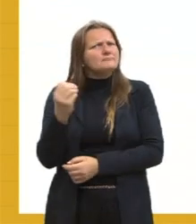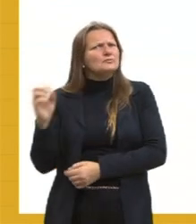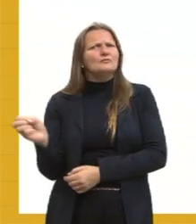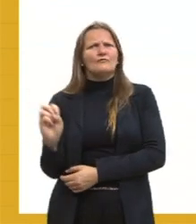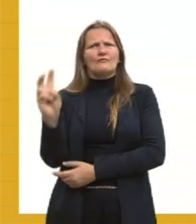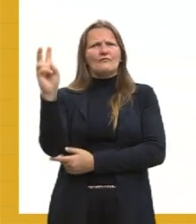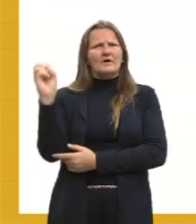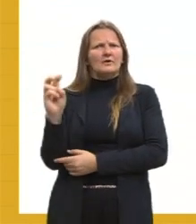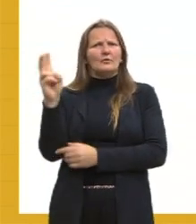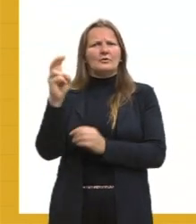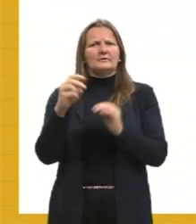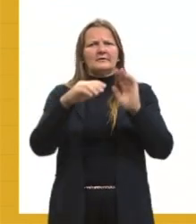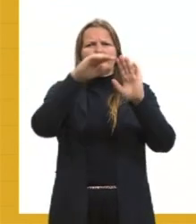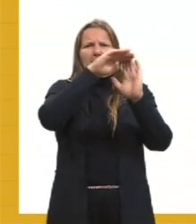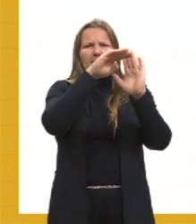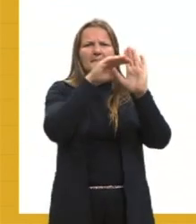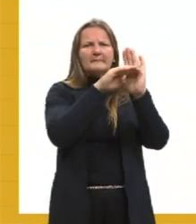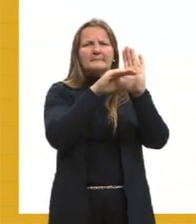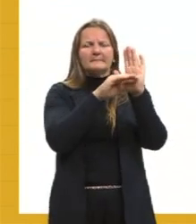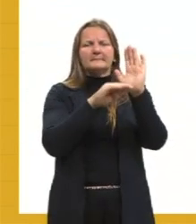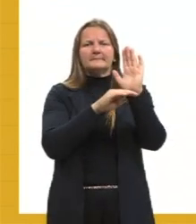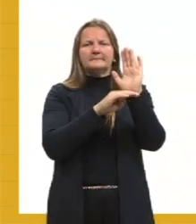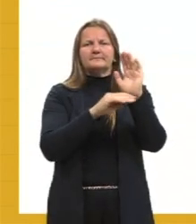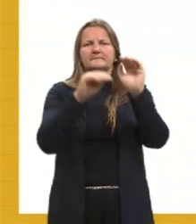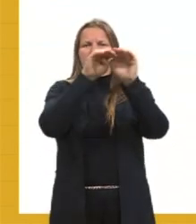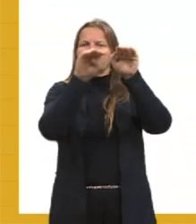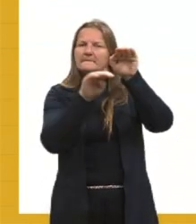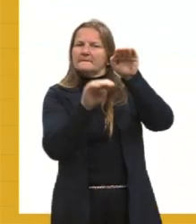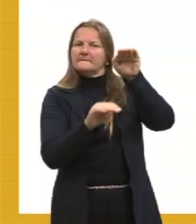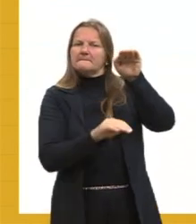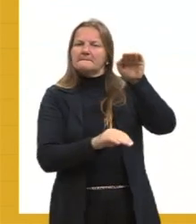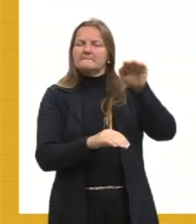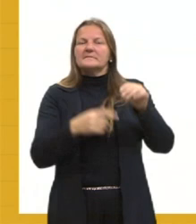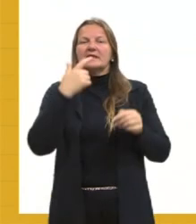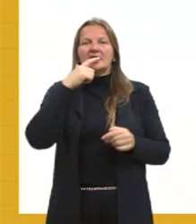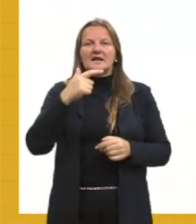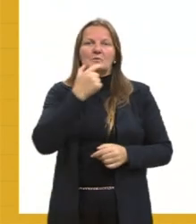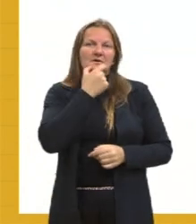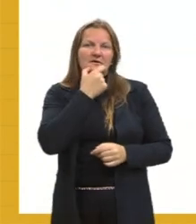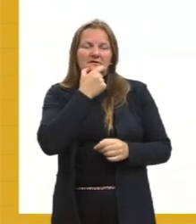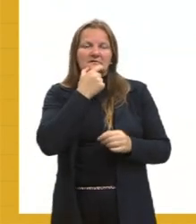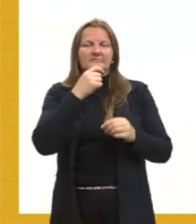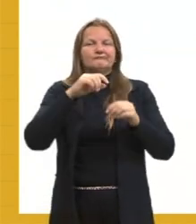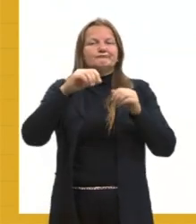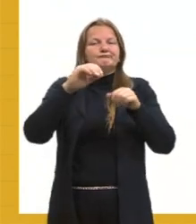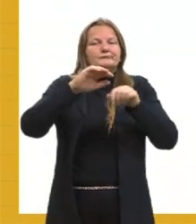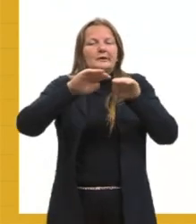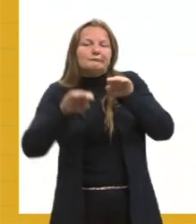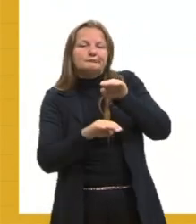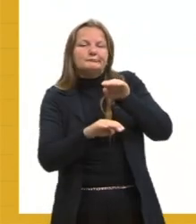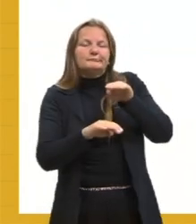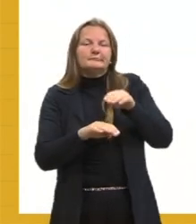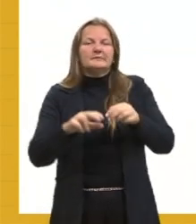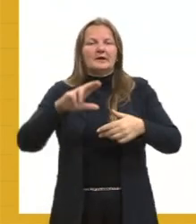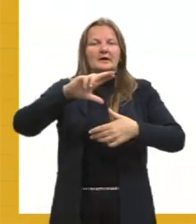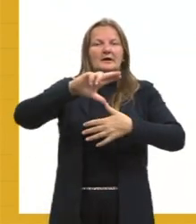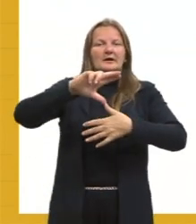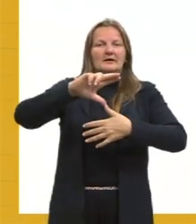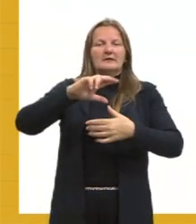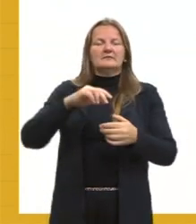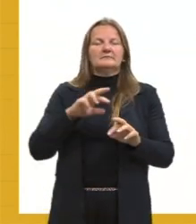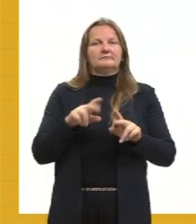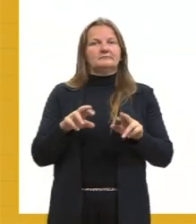hierárquica da língua inglesa em relação às línguas latinas. E quando a gente fala nessa posição